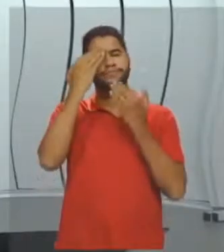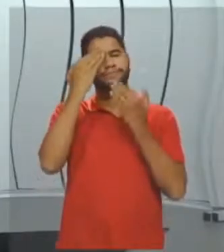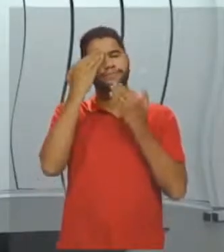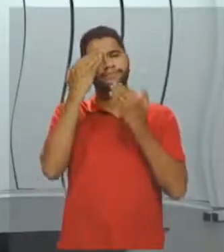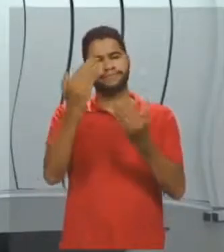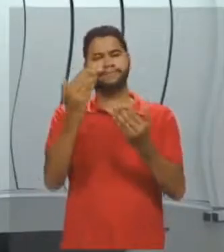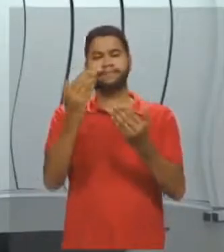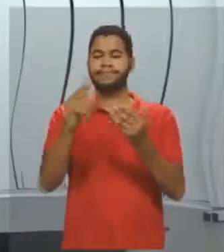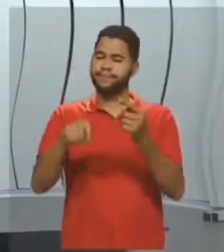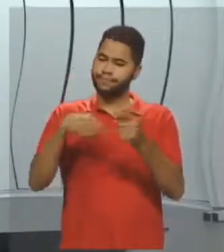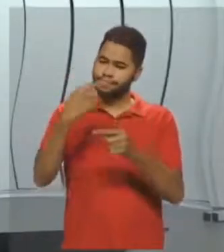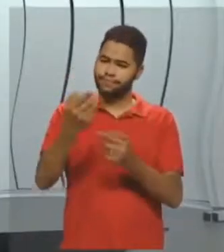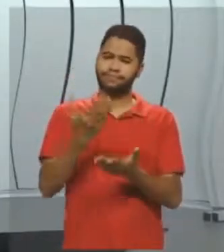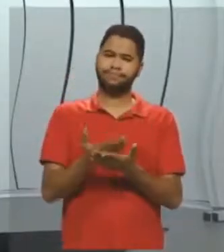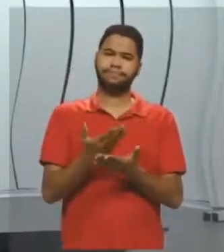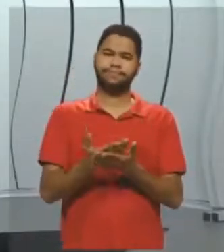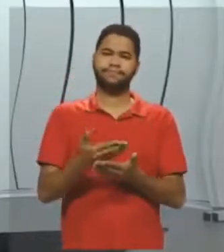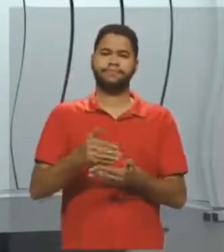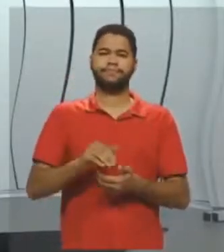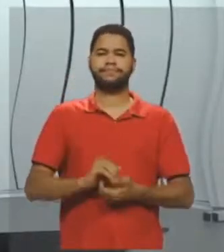Até a nossa próxima aula.